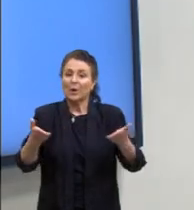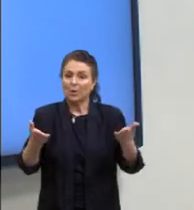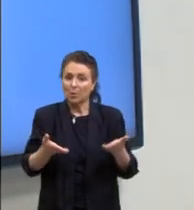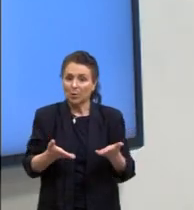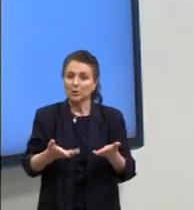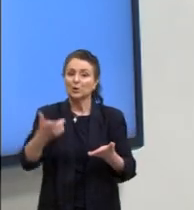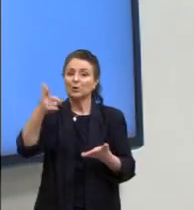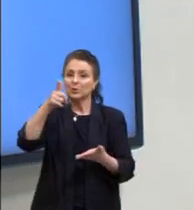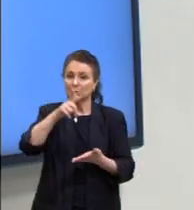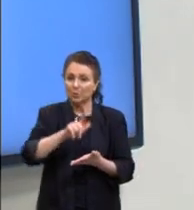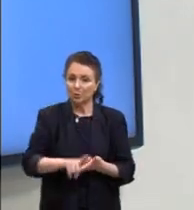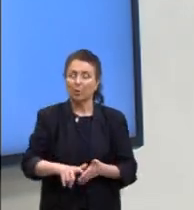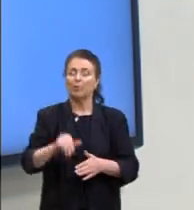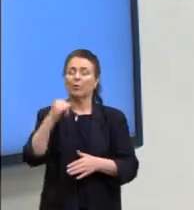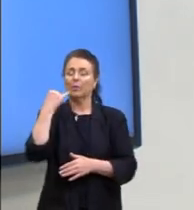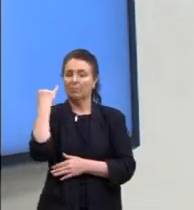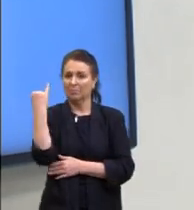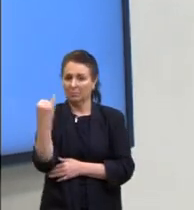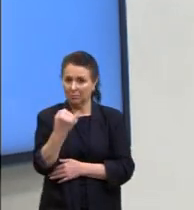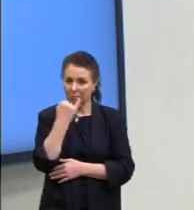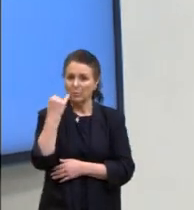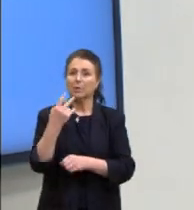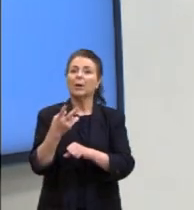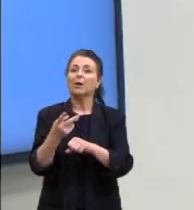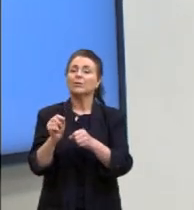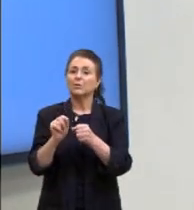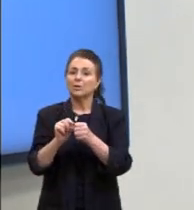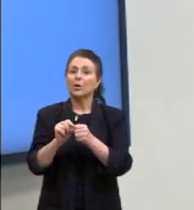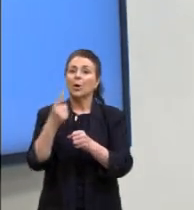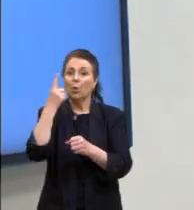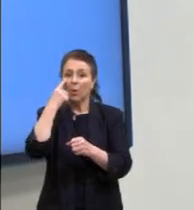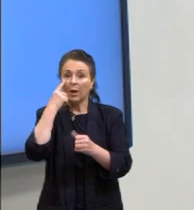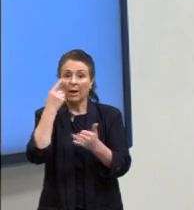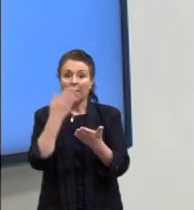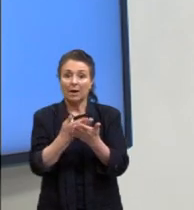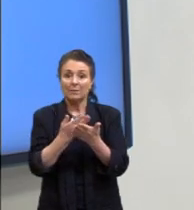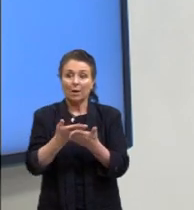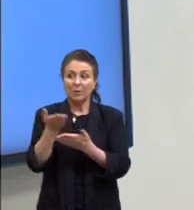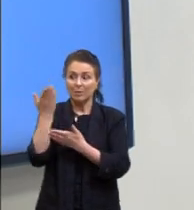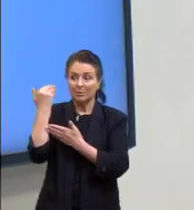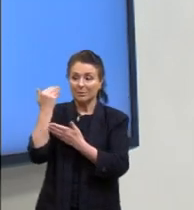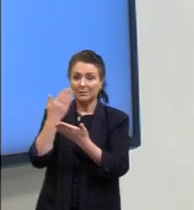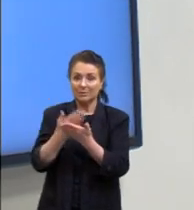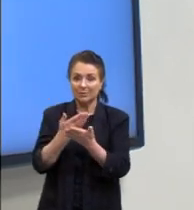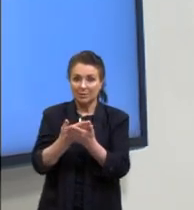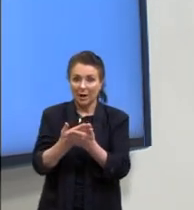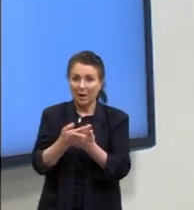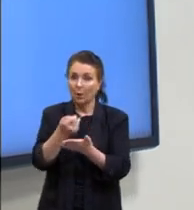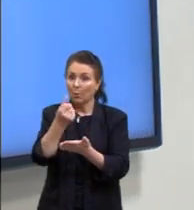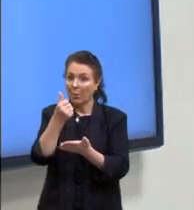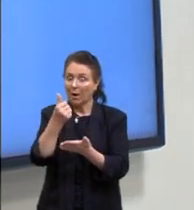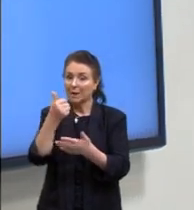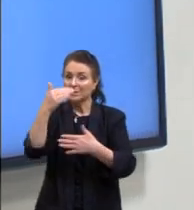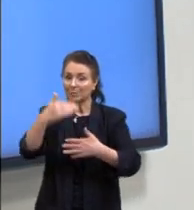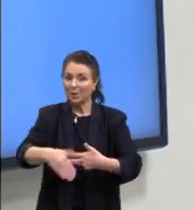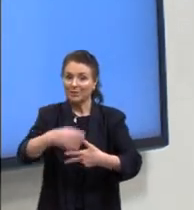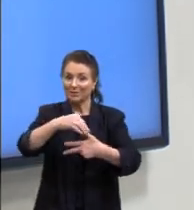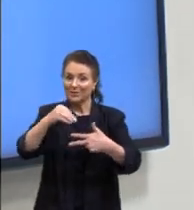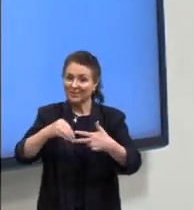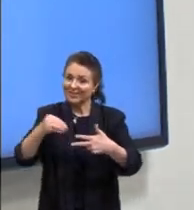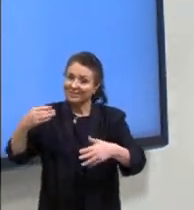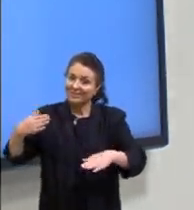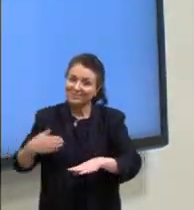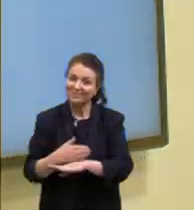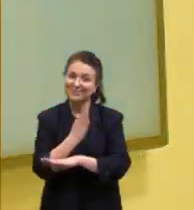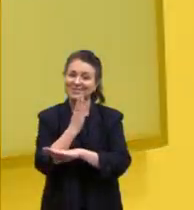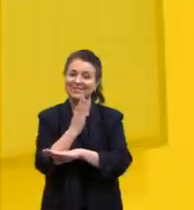reforço com vocês a importância de buscar as nossas aulas passadas aí, estudar, está chegando o dia do Enem e partiu passar.